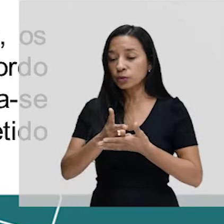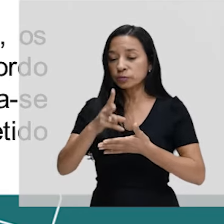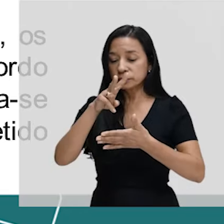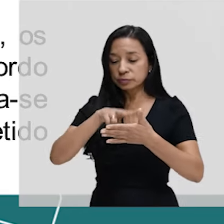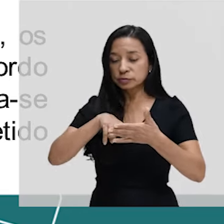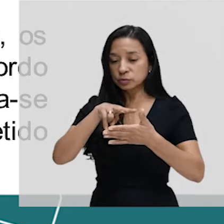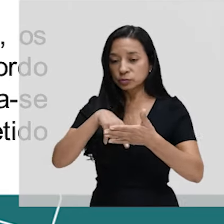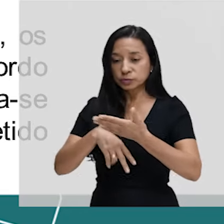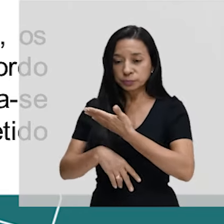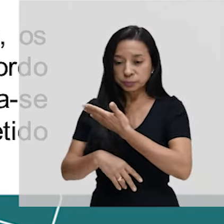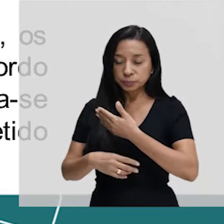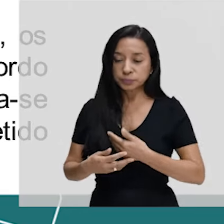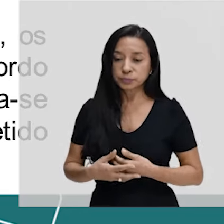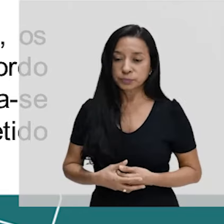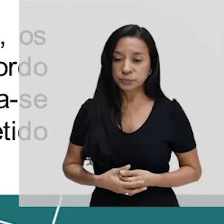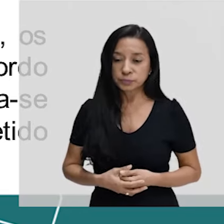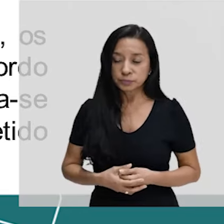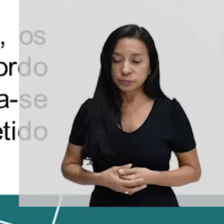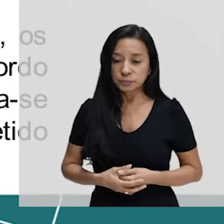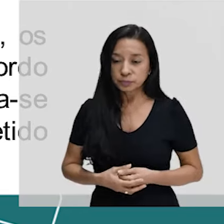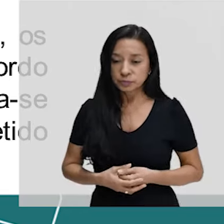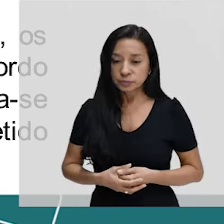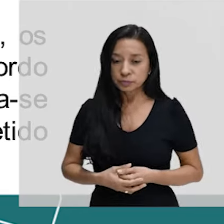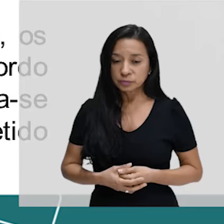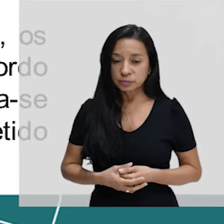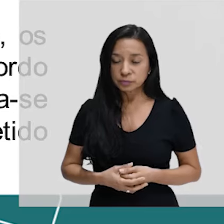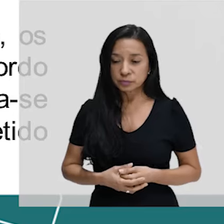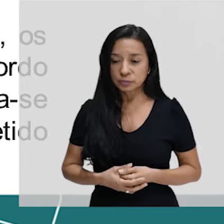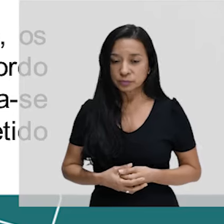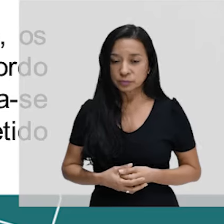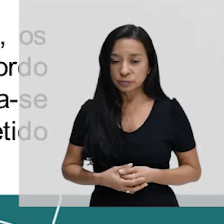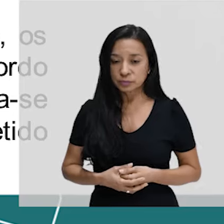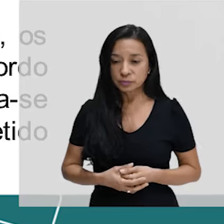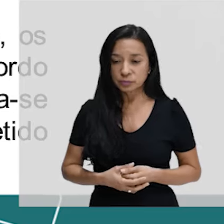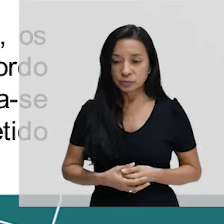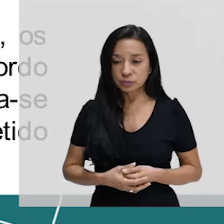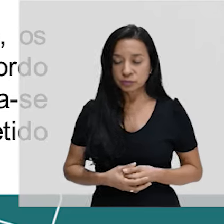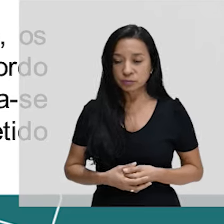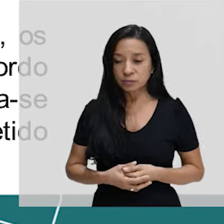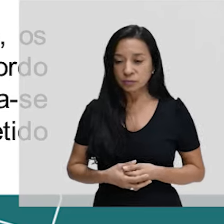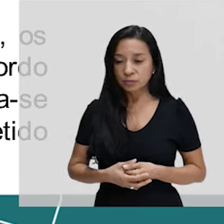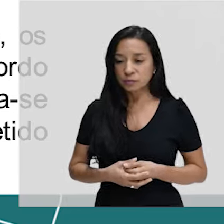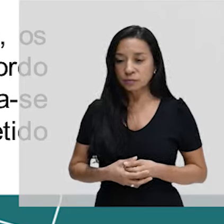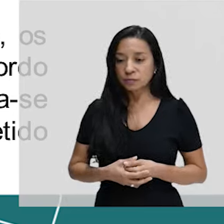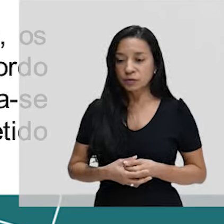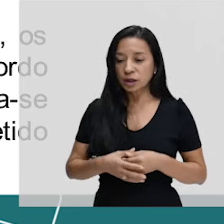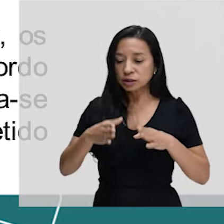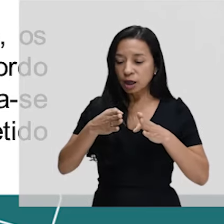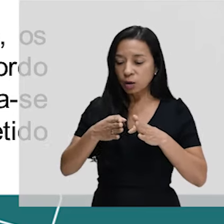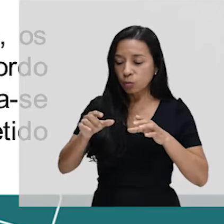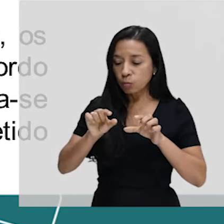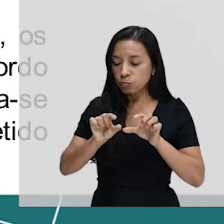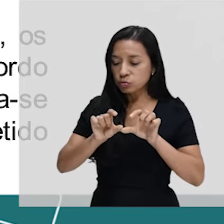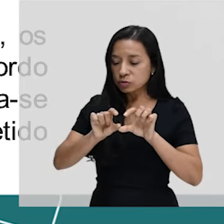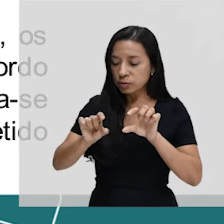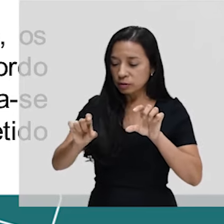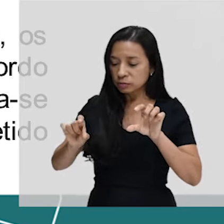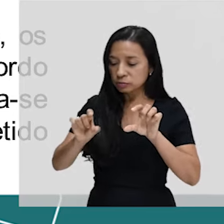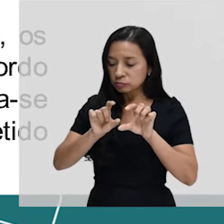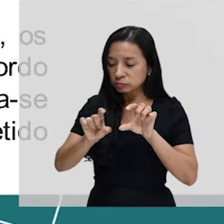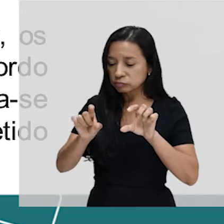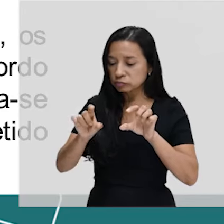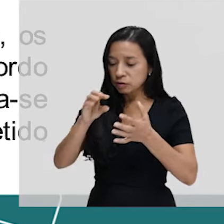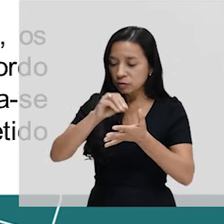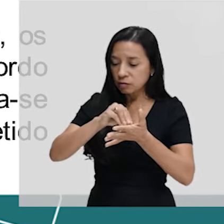autofagia quanto na heterofagia, aí ele coloca uma lacuna. Os... Uma lacuna.